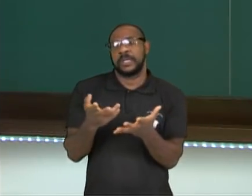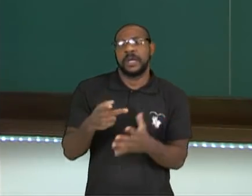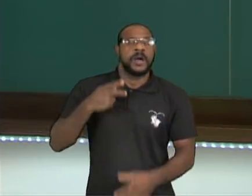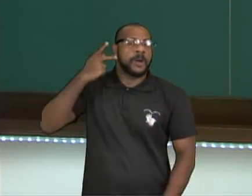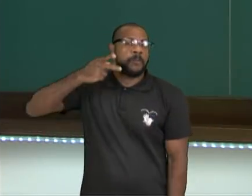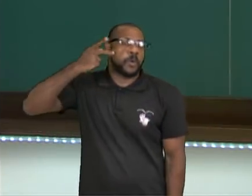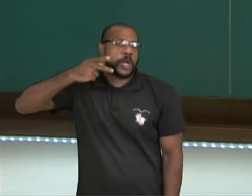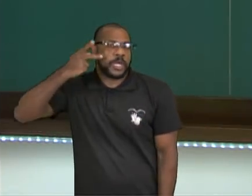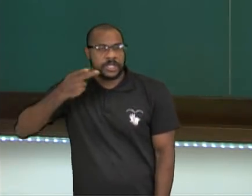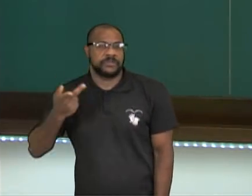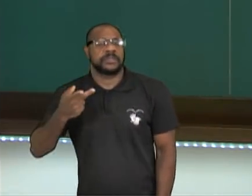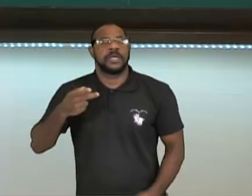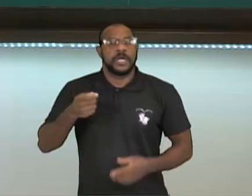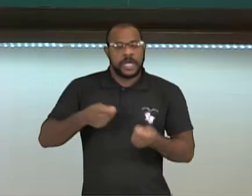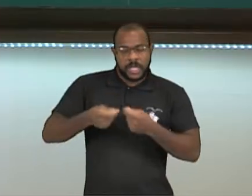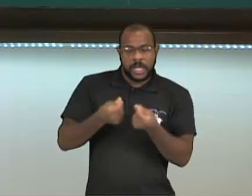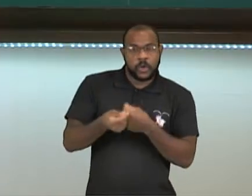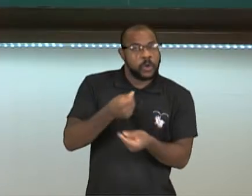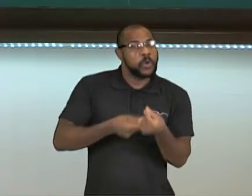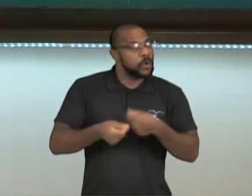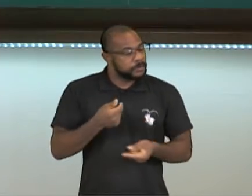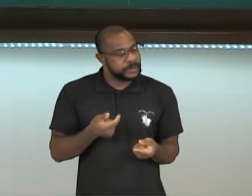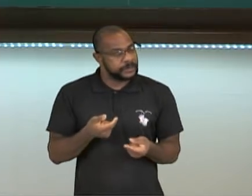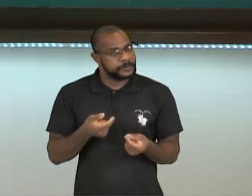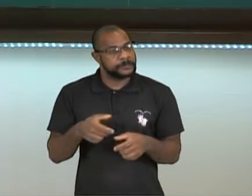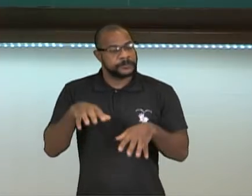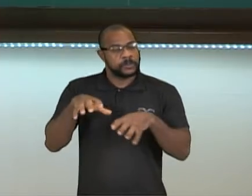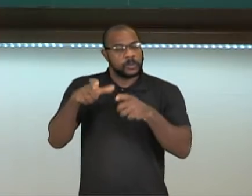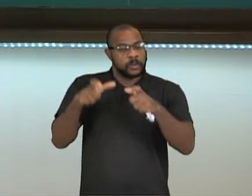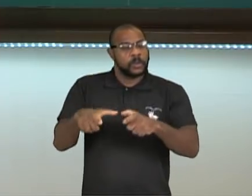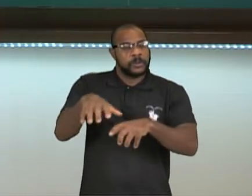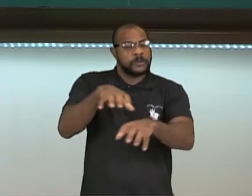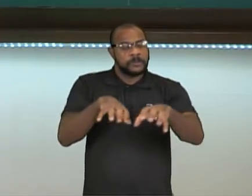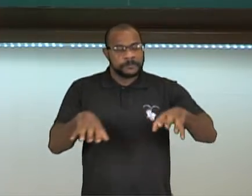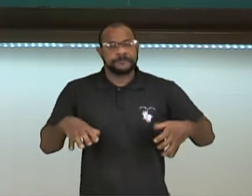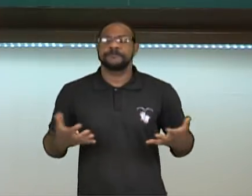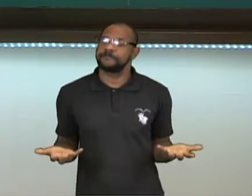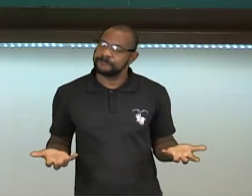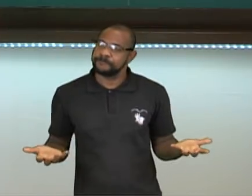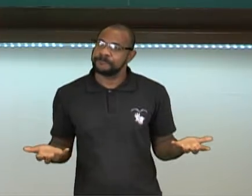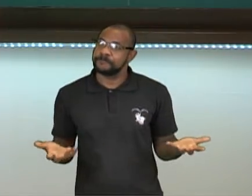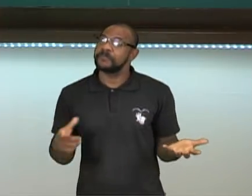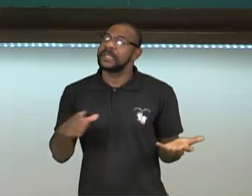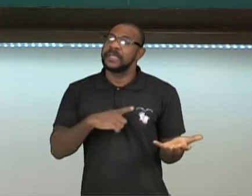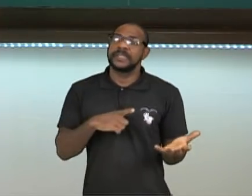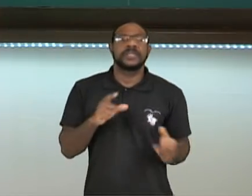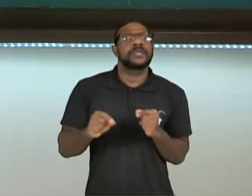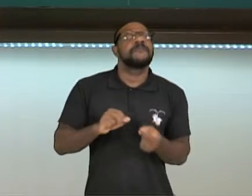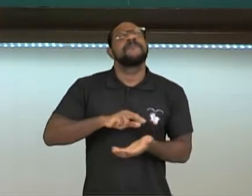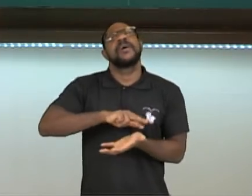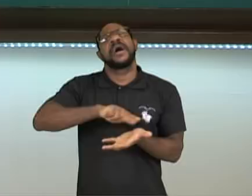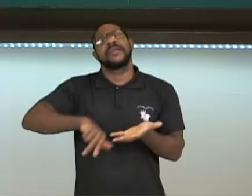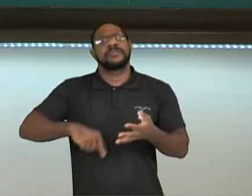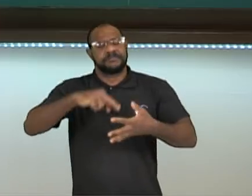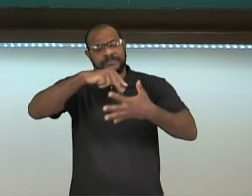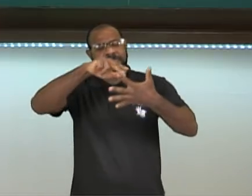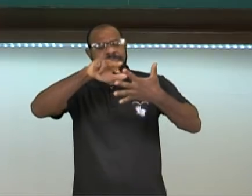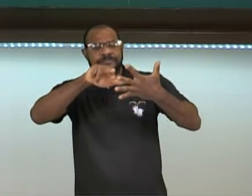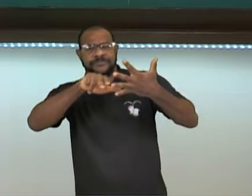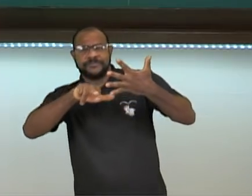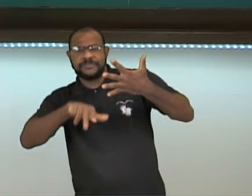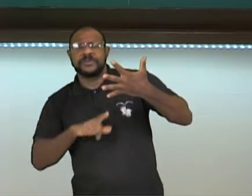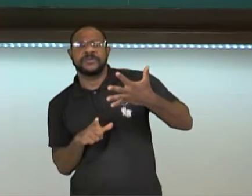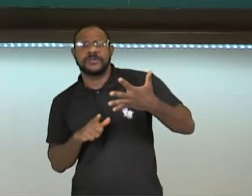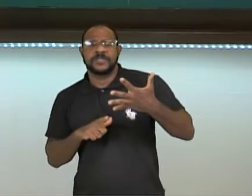econômicas regionais. Gente, existe aí uma gama, vocês olharam aqui, uma quantidade